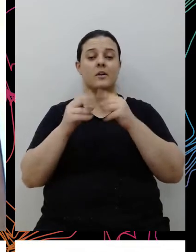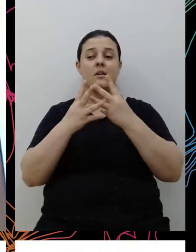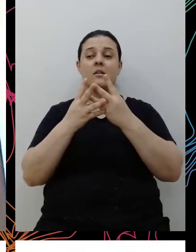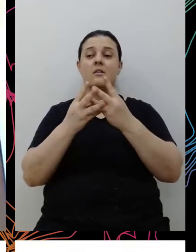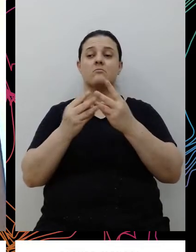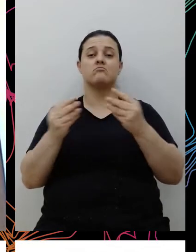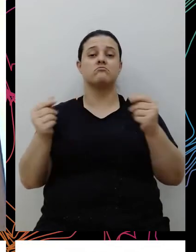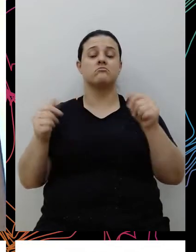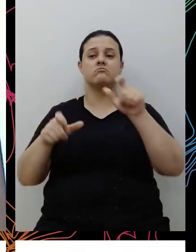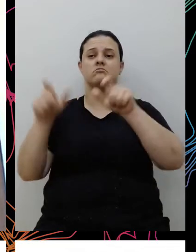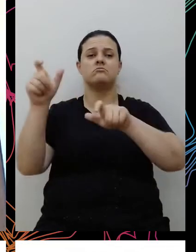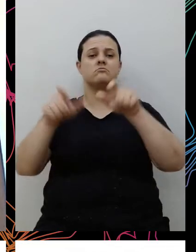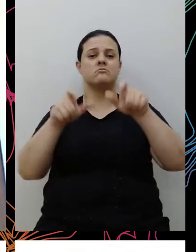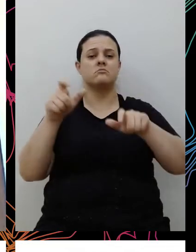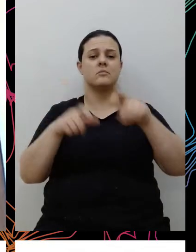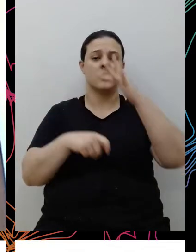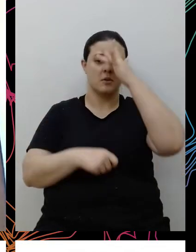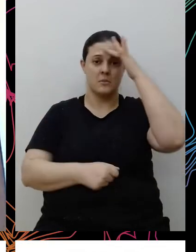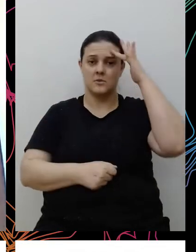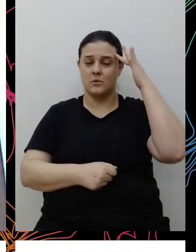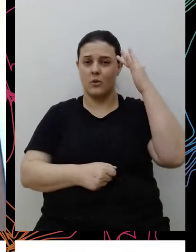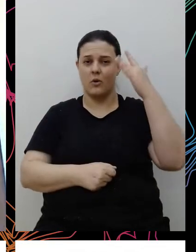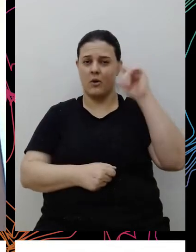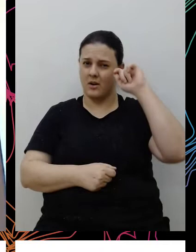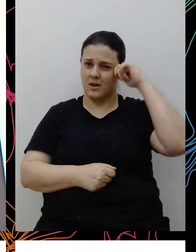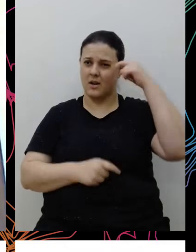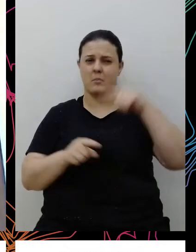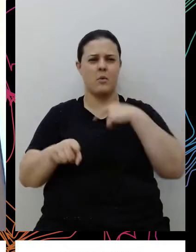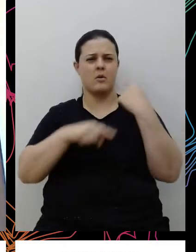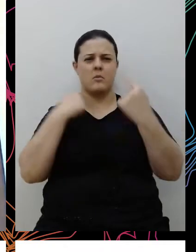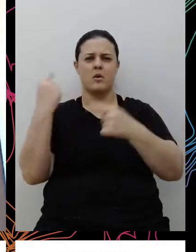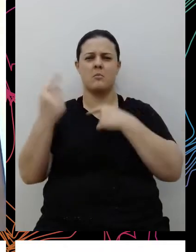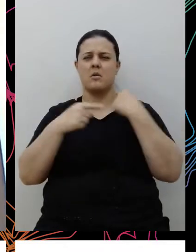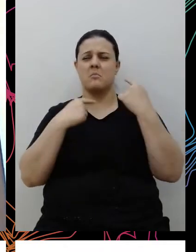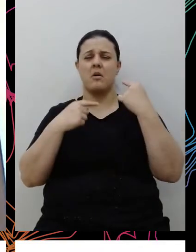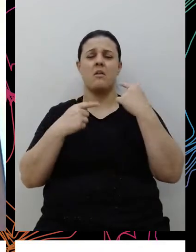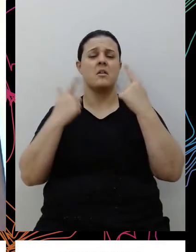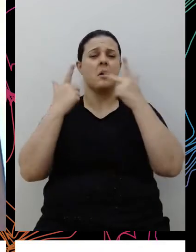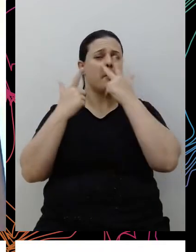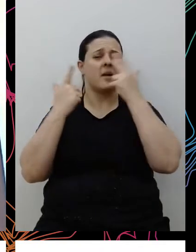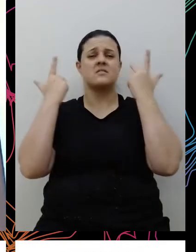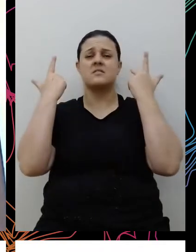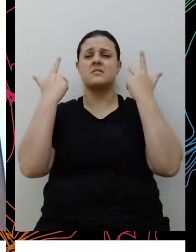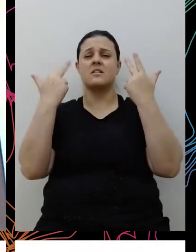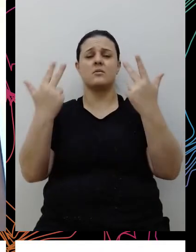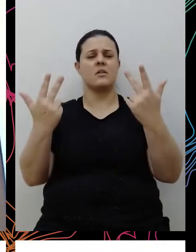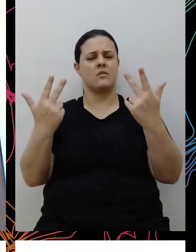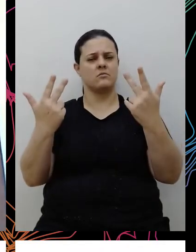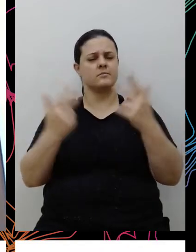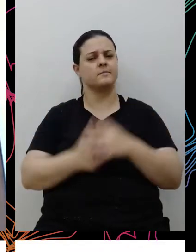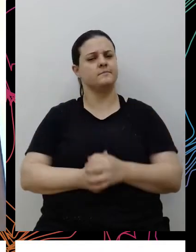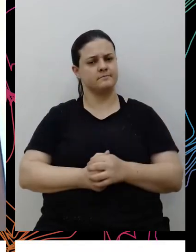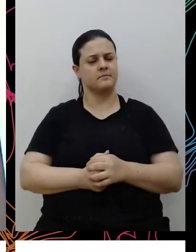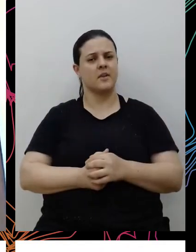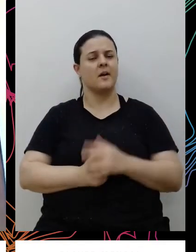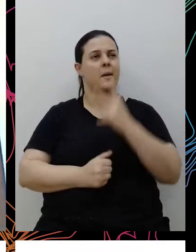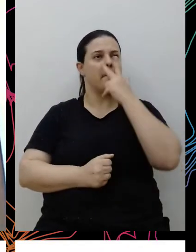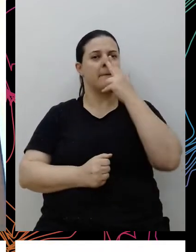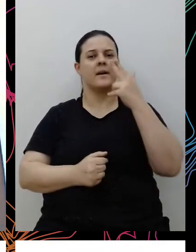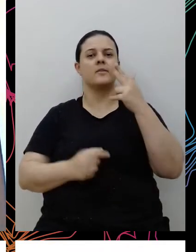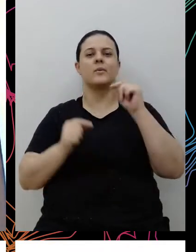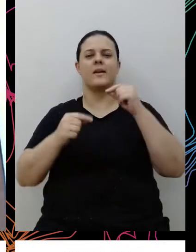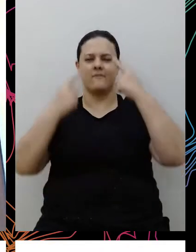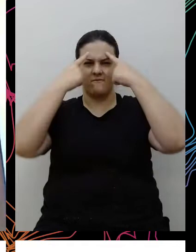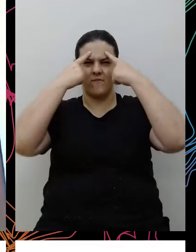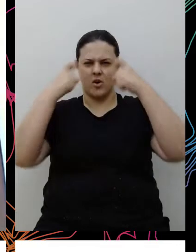negros, da interrupção de vidas das pessoas negras, advindas aí de uma política de morte, né? De uma política que é violenta,